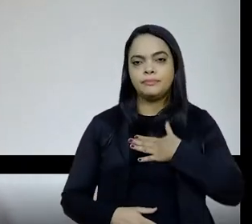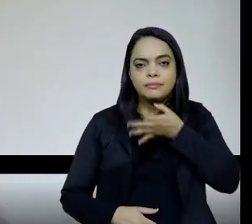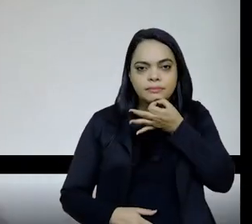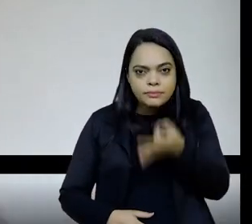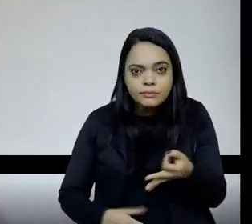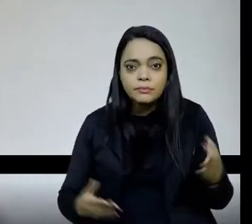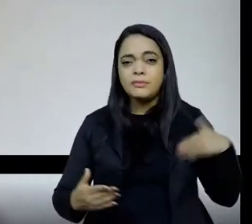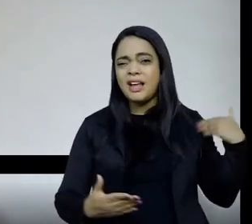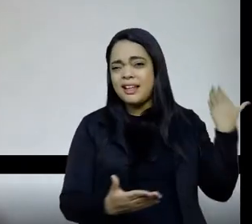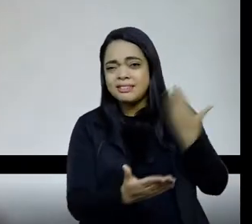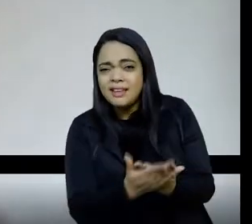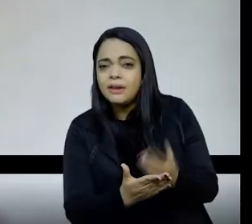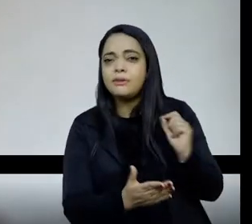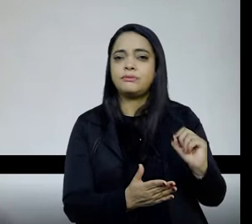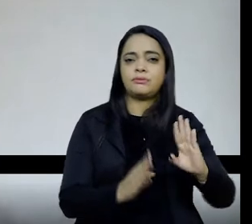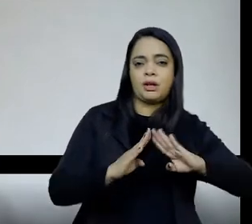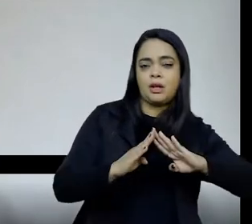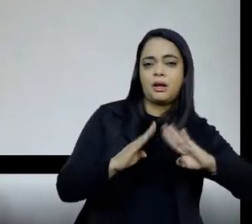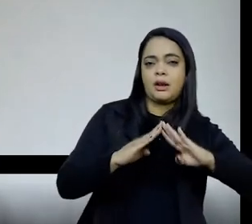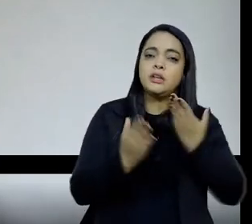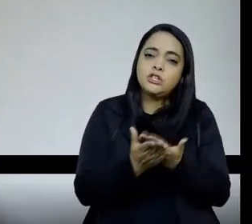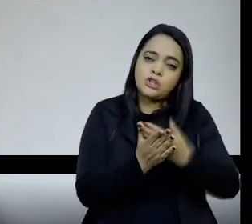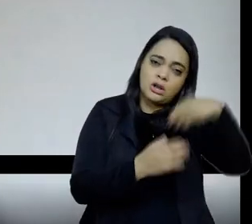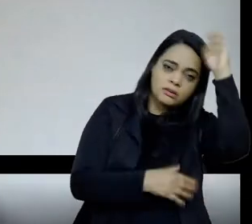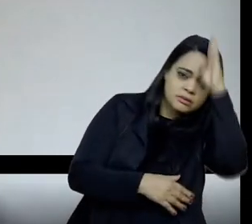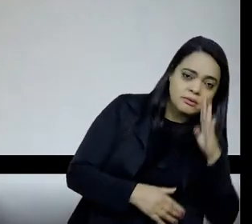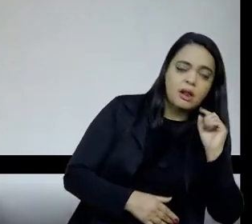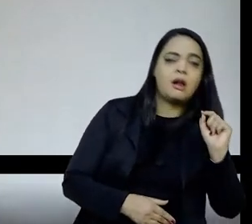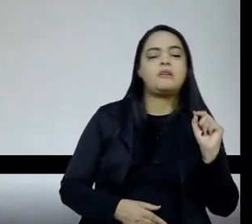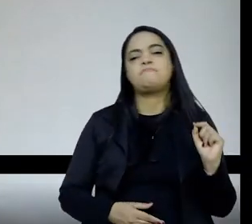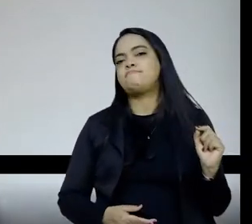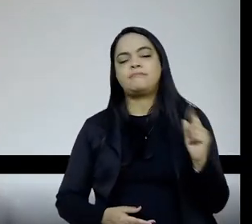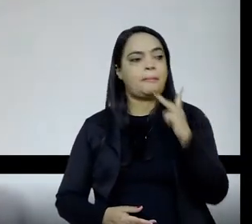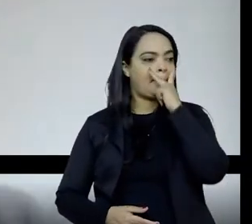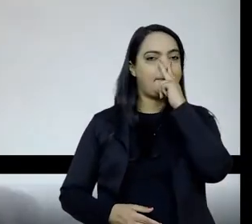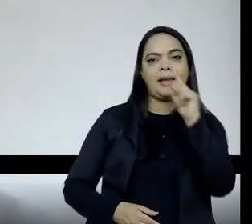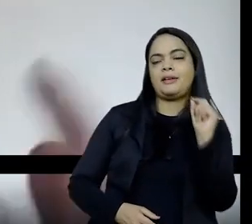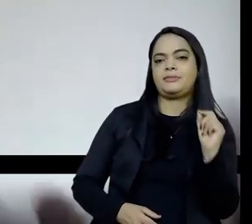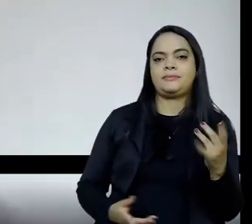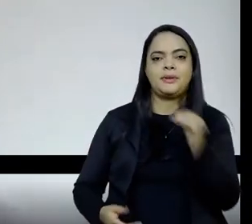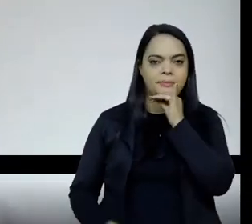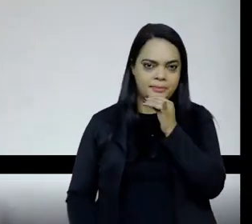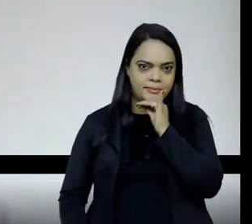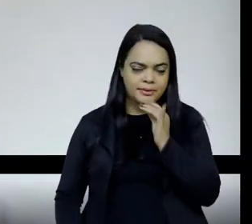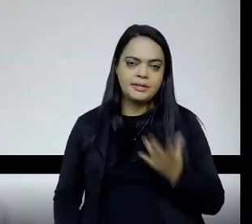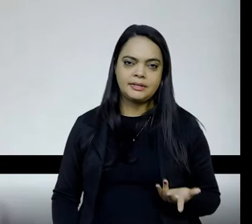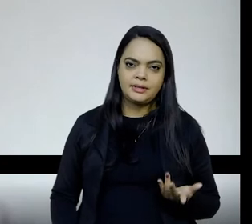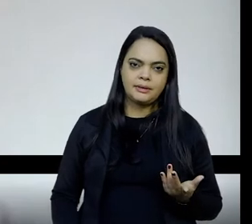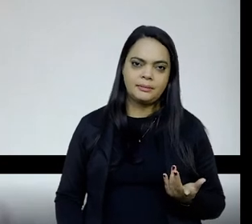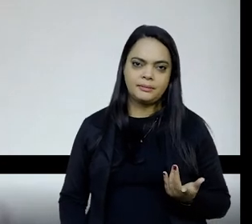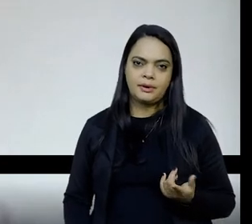cultura escolar brasileira, isso é a mesma coisa, diria, um tema que eu adoro, porque, então, é a questão do nosso